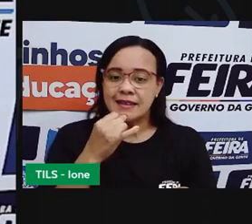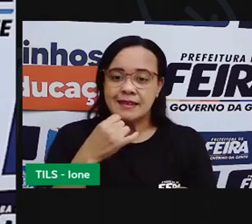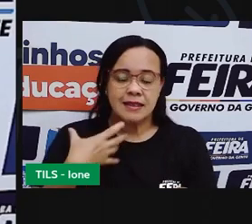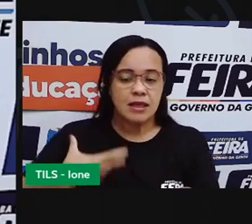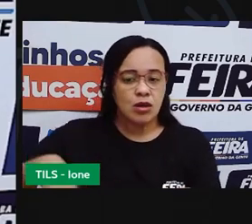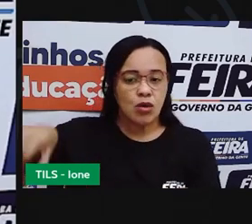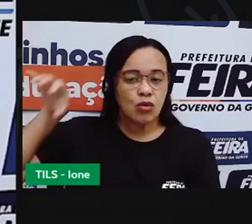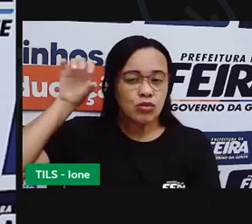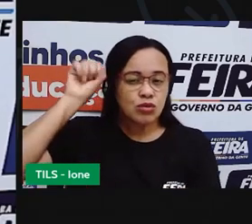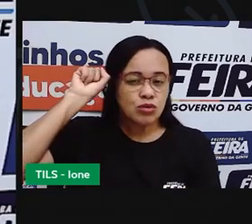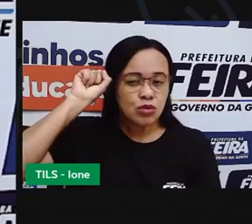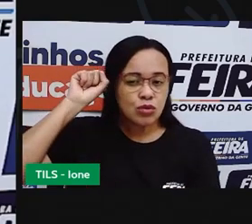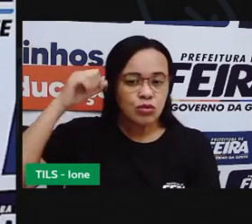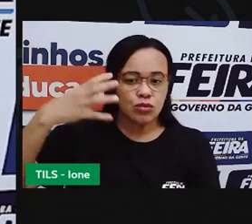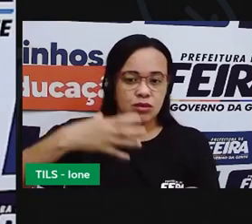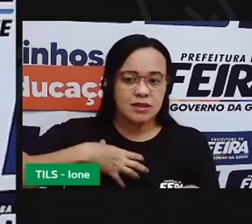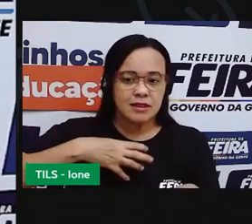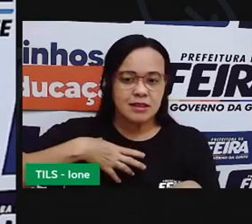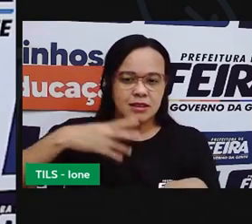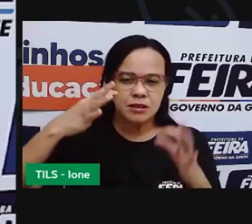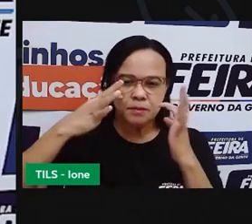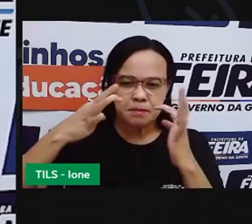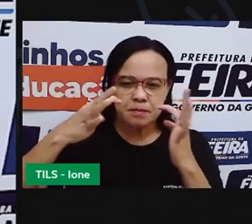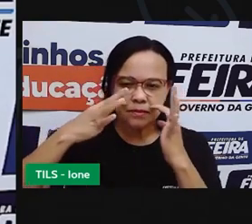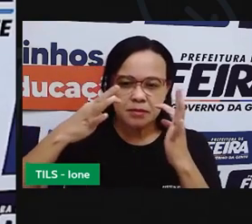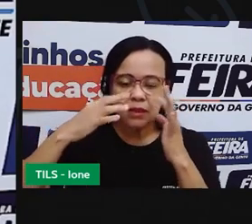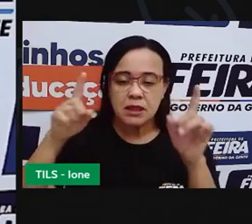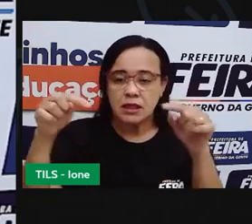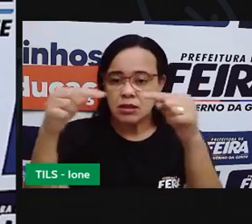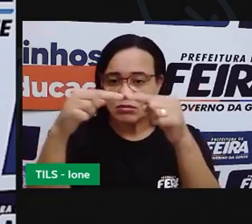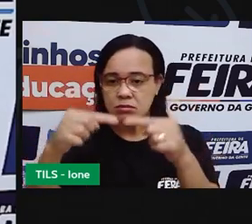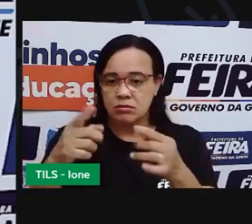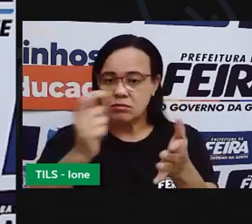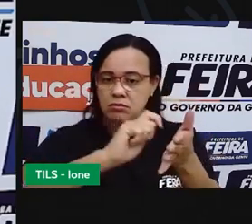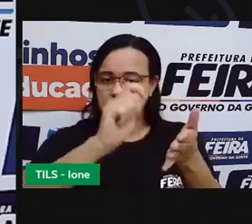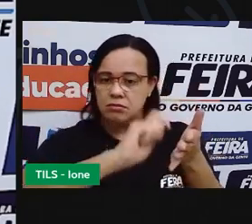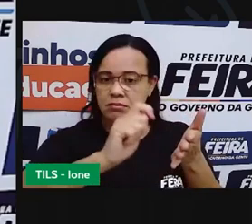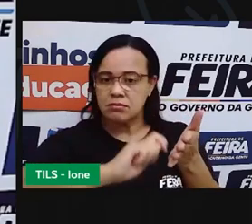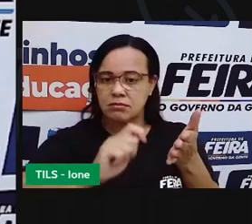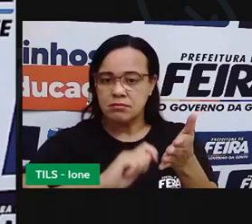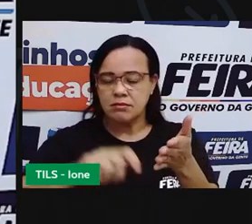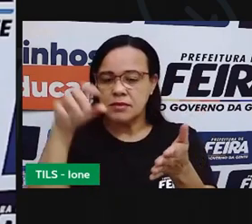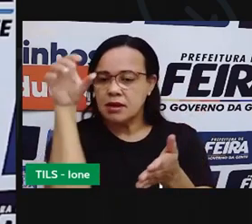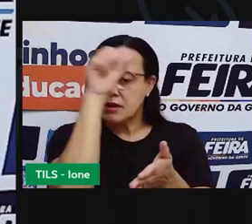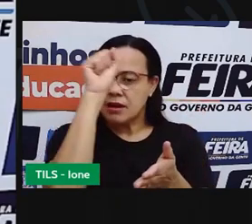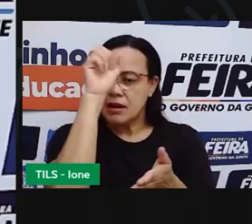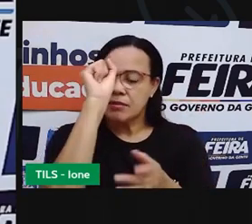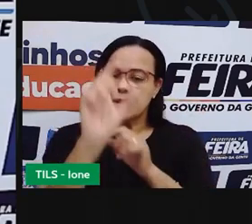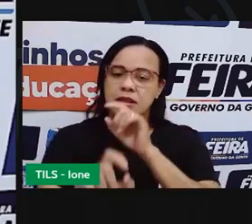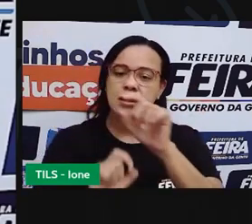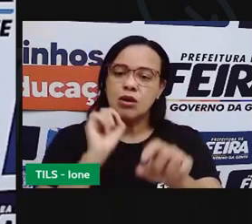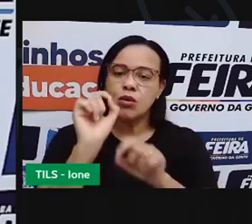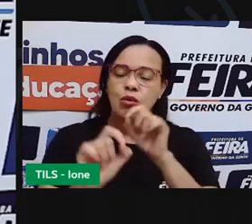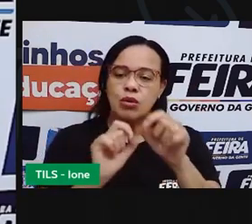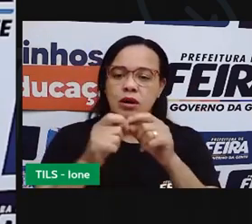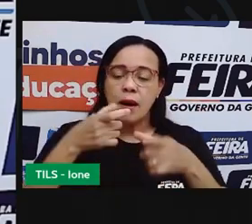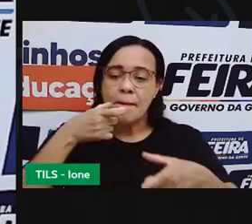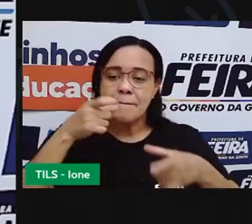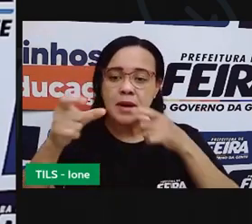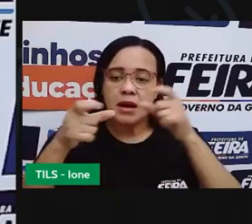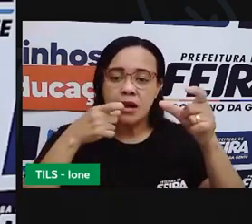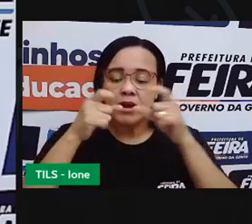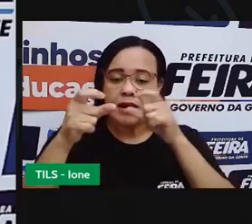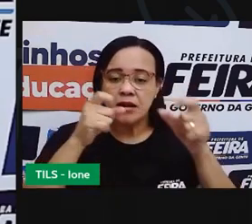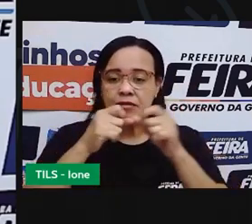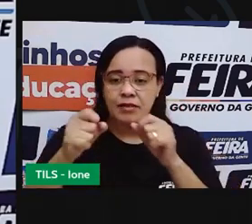das letras com a sua representação escrita. Você também vai aprender a segmentar, oramante, as